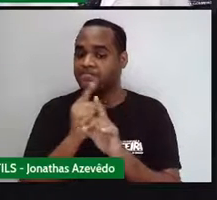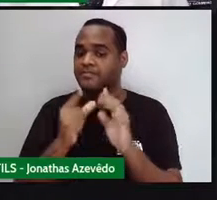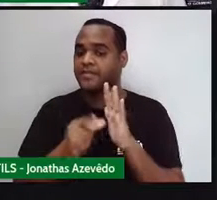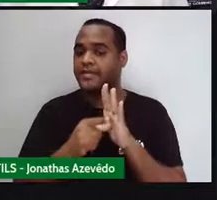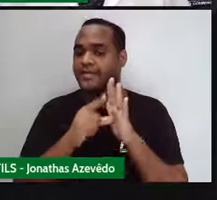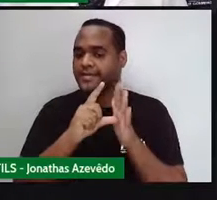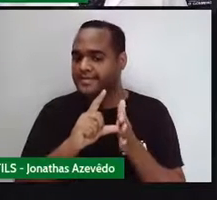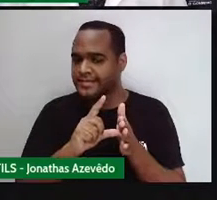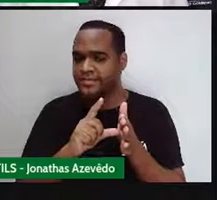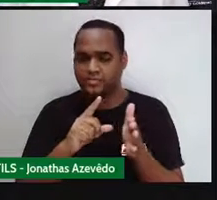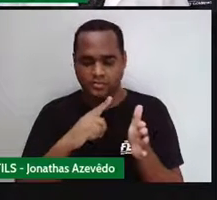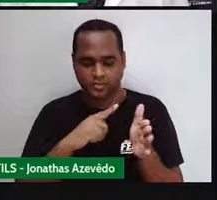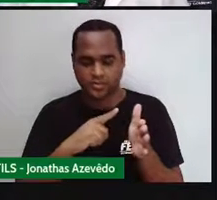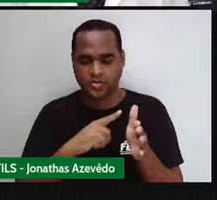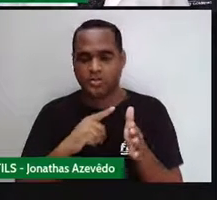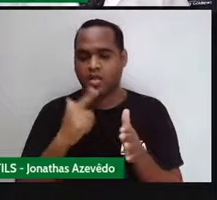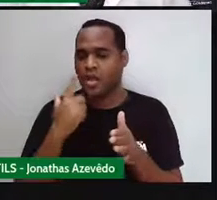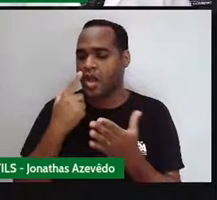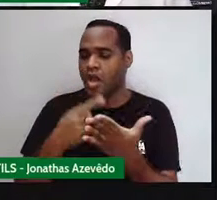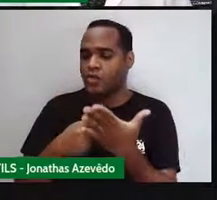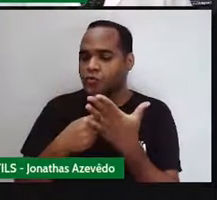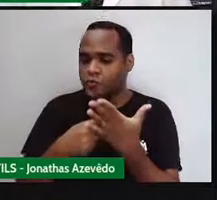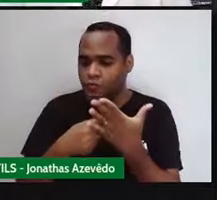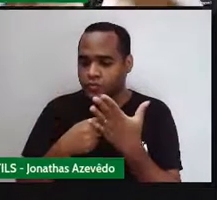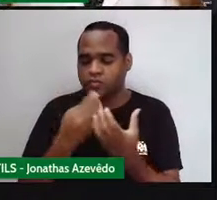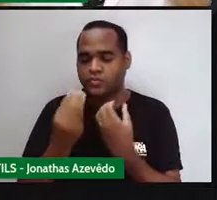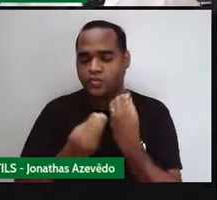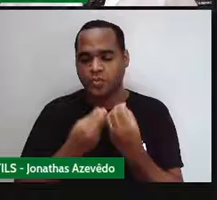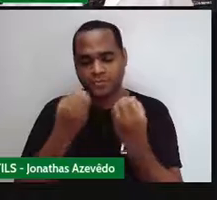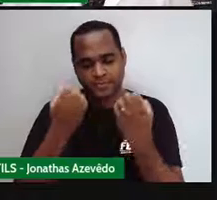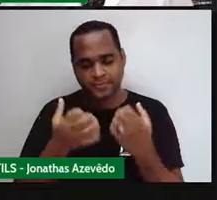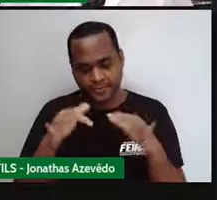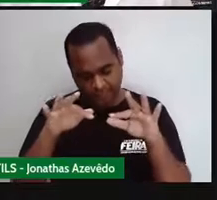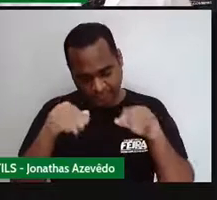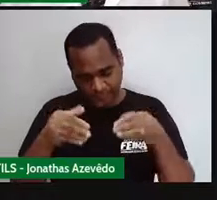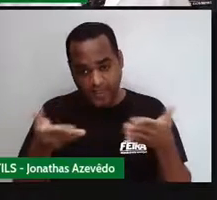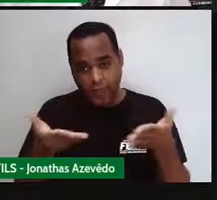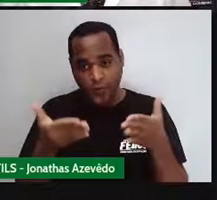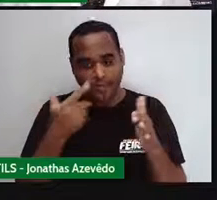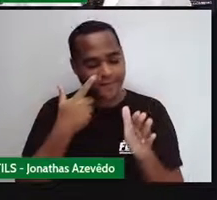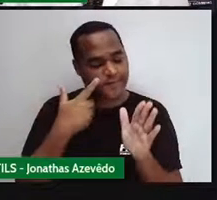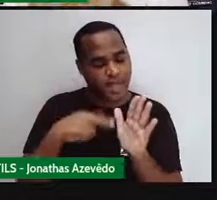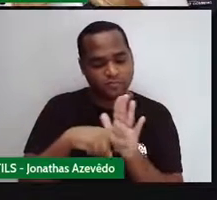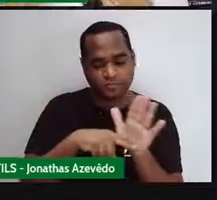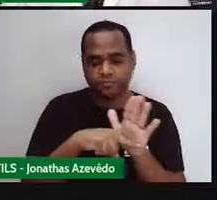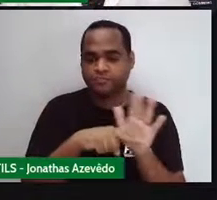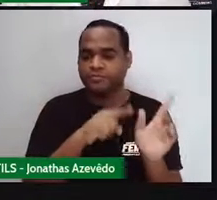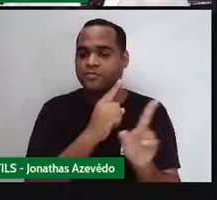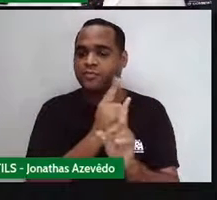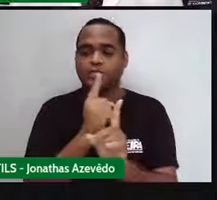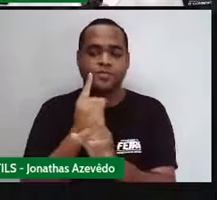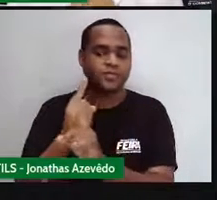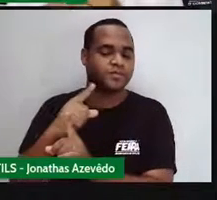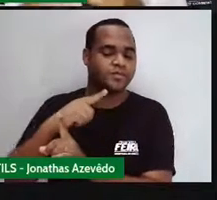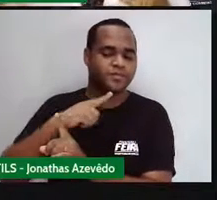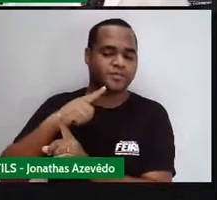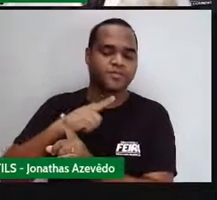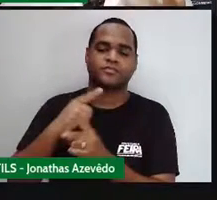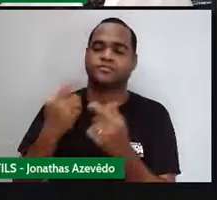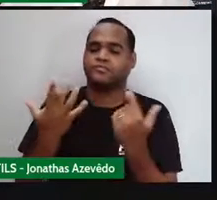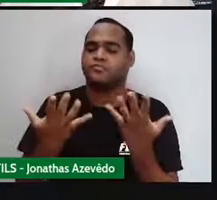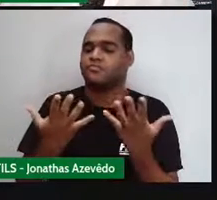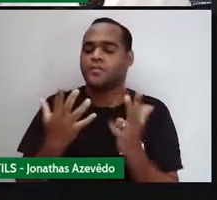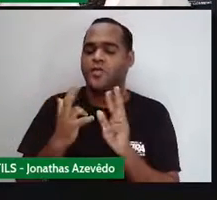esses conhecimentos nos ajudem a finalizar a nossa investigação, a chegar, né? Em